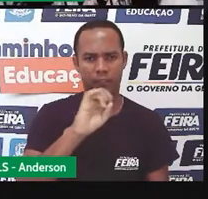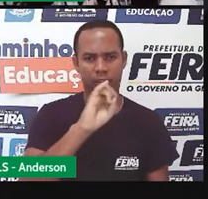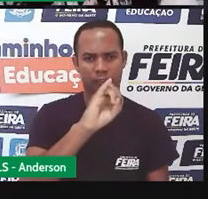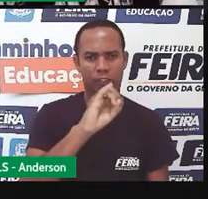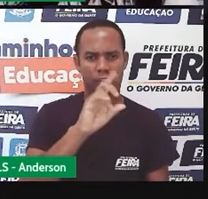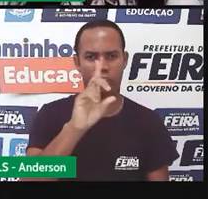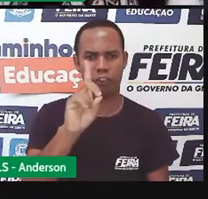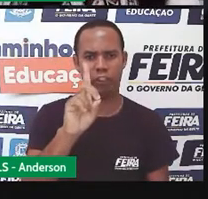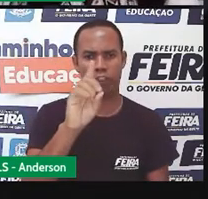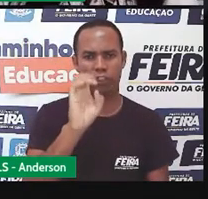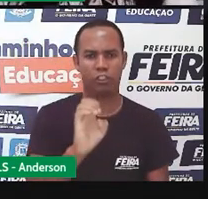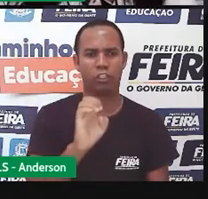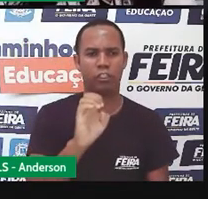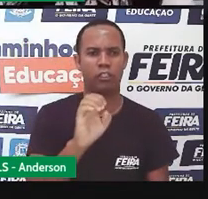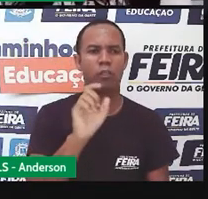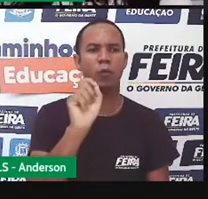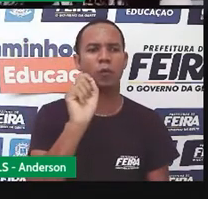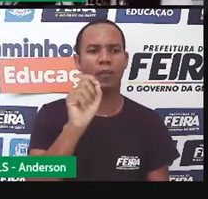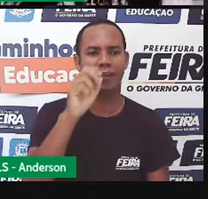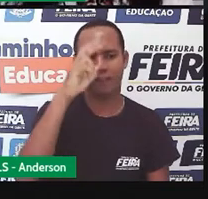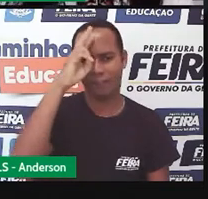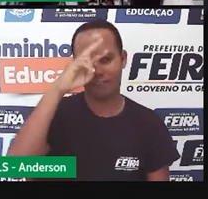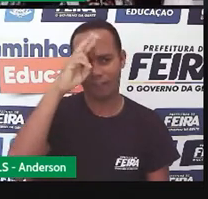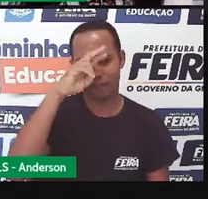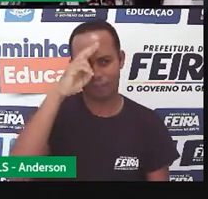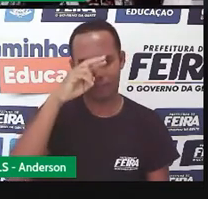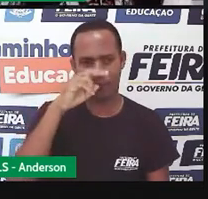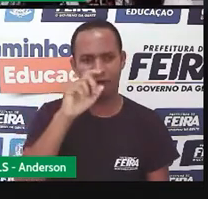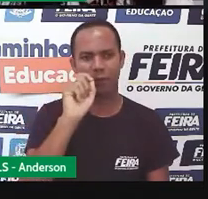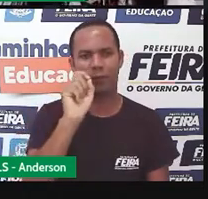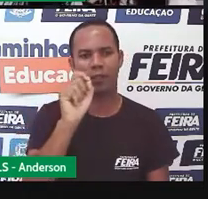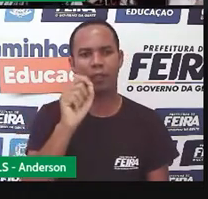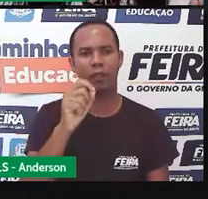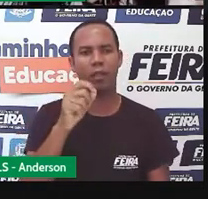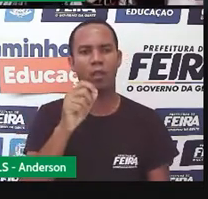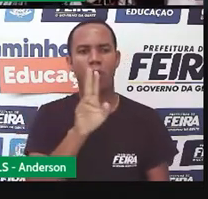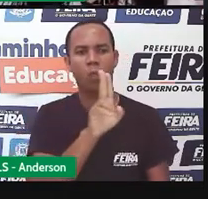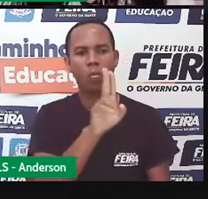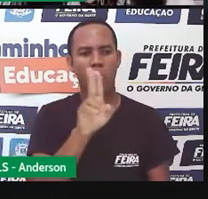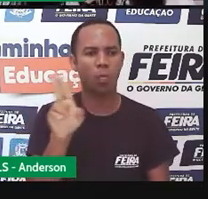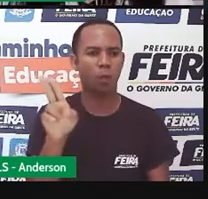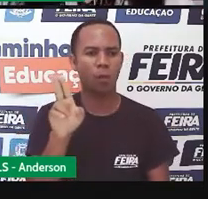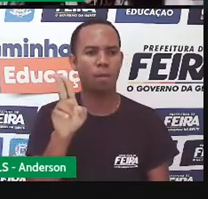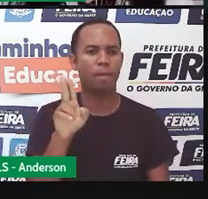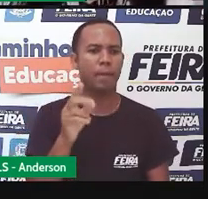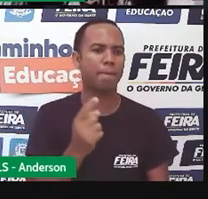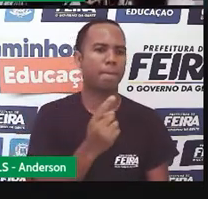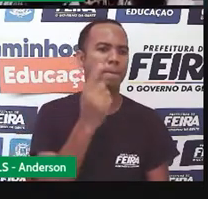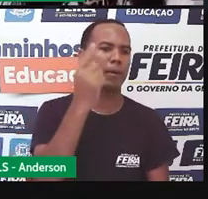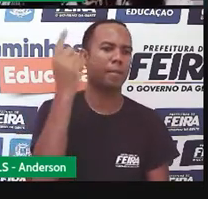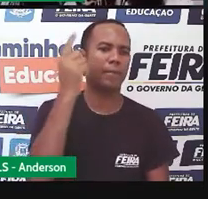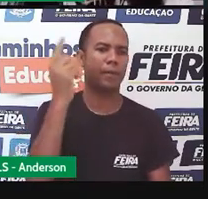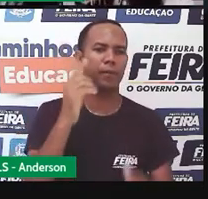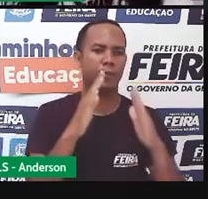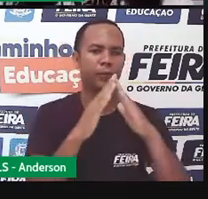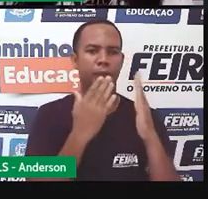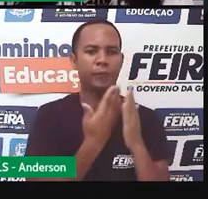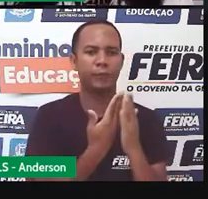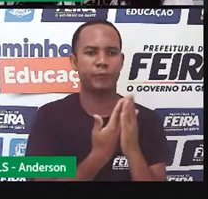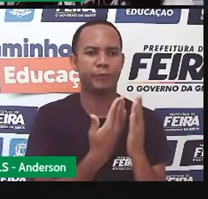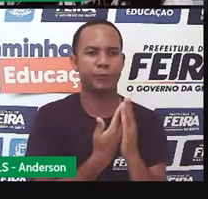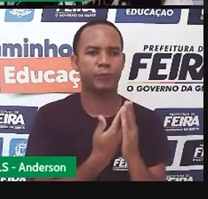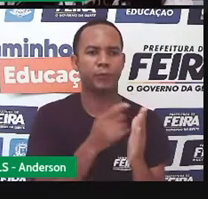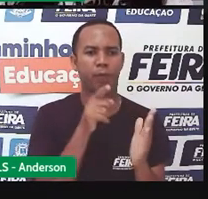Lembra da Lidy? Isso. Nós temos visto este nome desde a primeira aula sobre textos